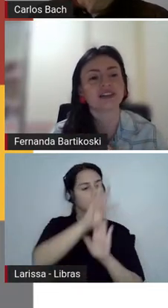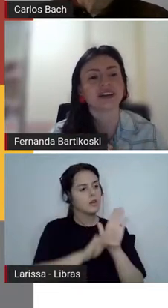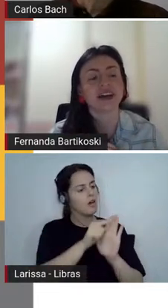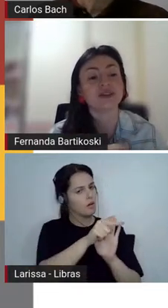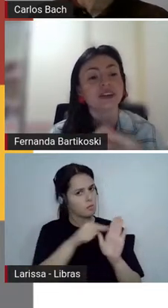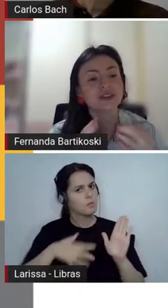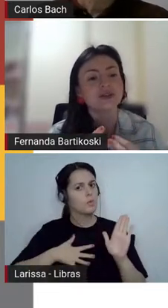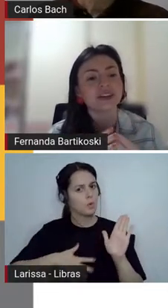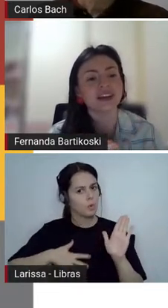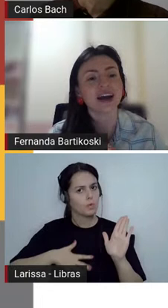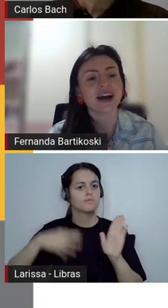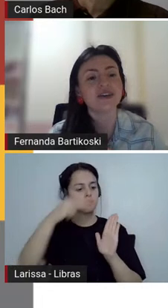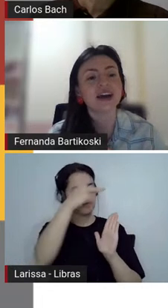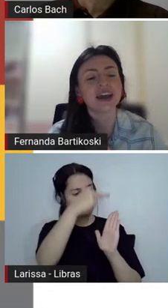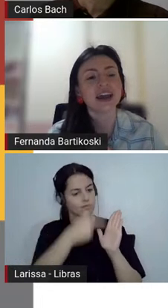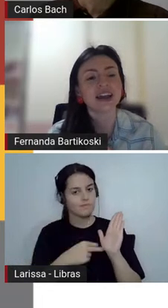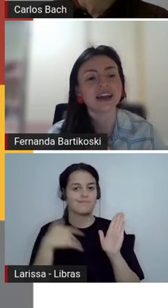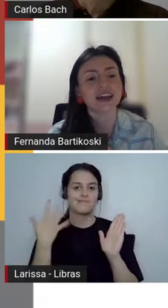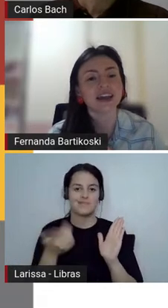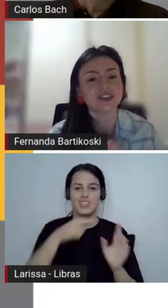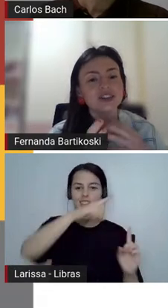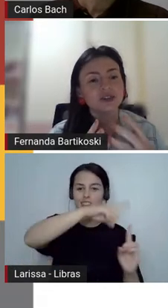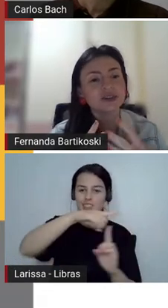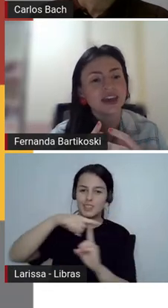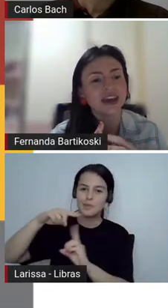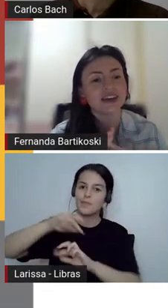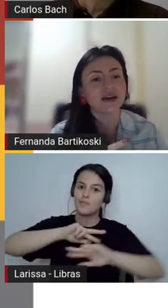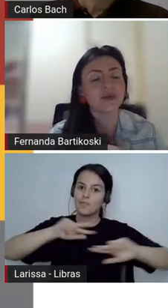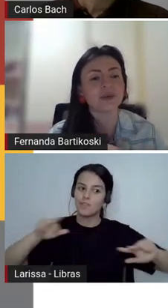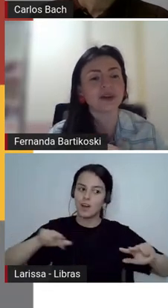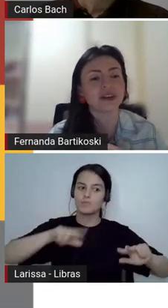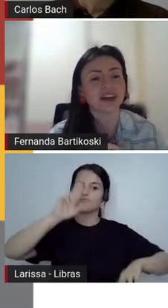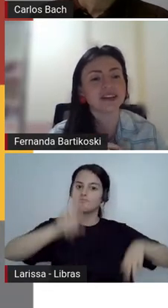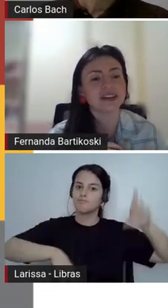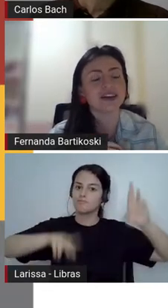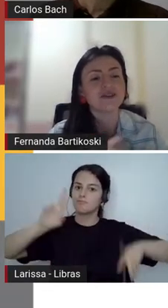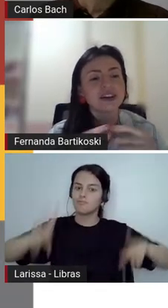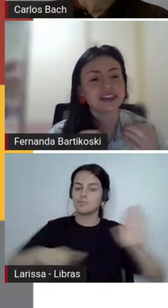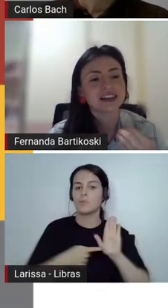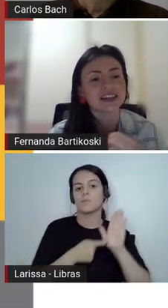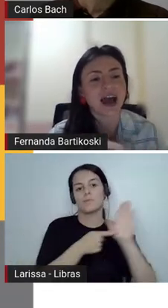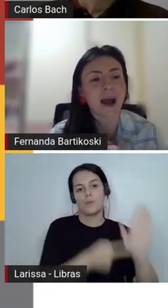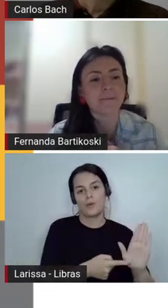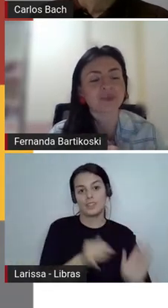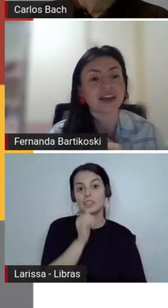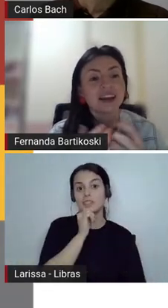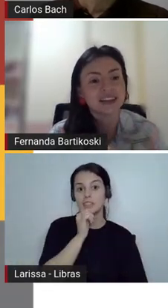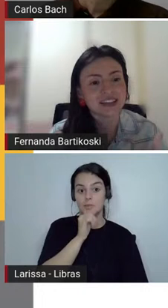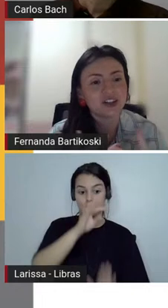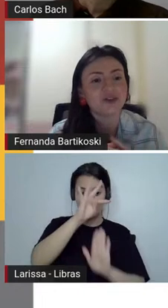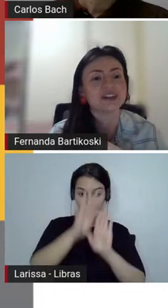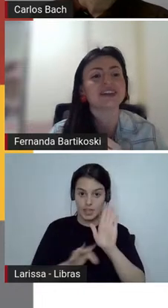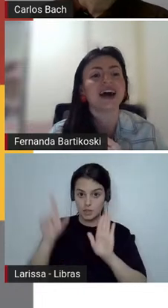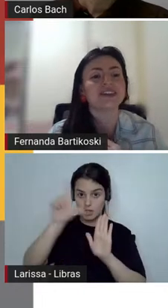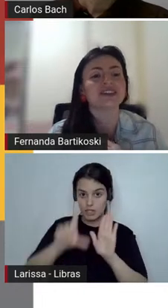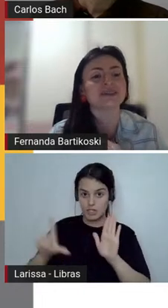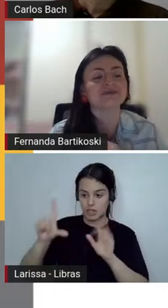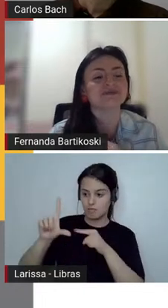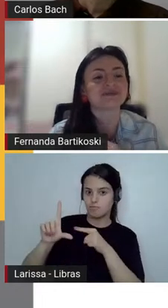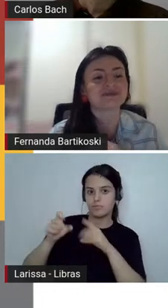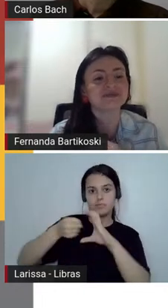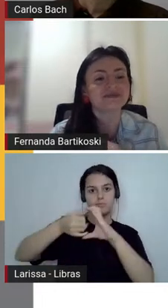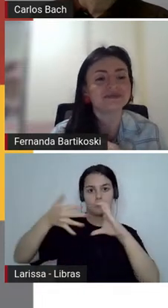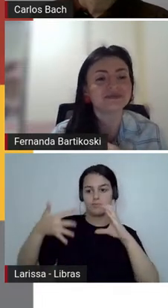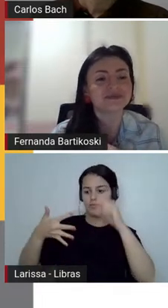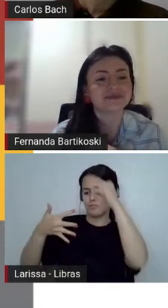a sala de aula, né, e o texto literário, ele, a gente consegue por meio dele fazer essa, trazer essa diversidade,